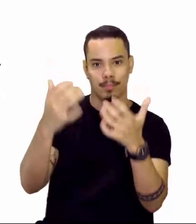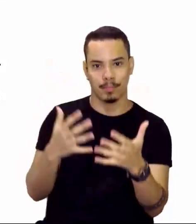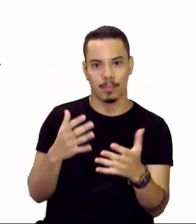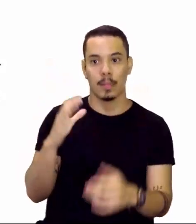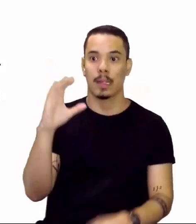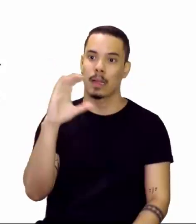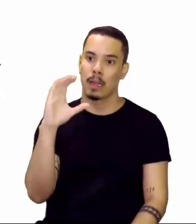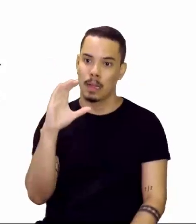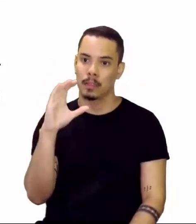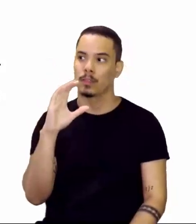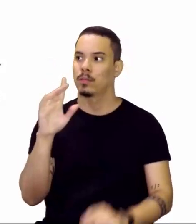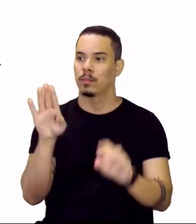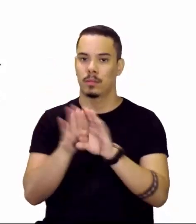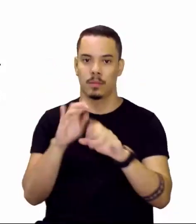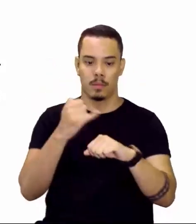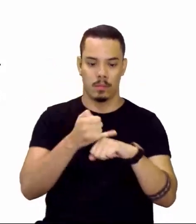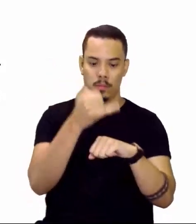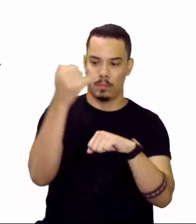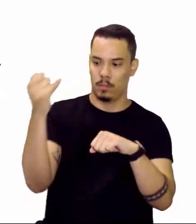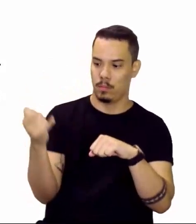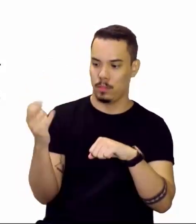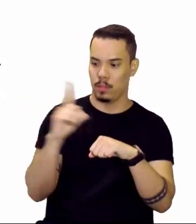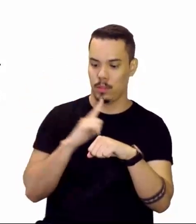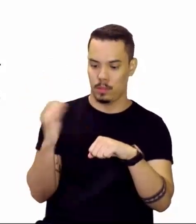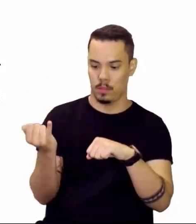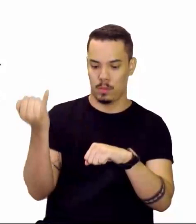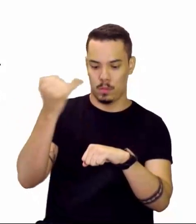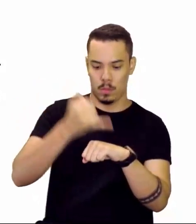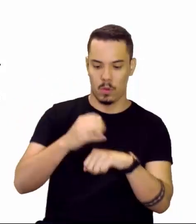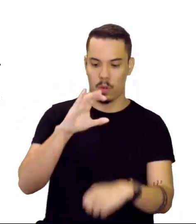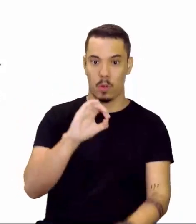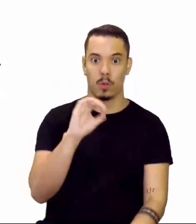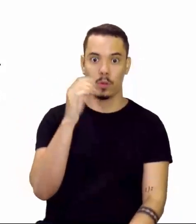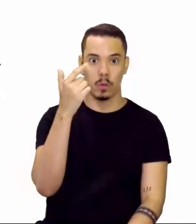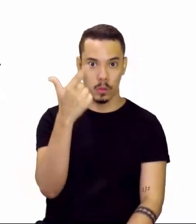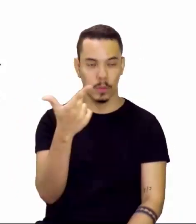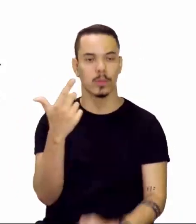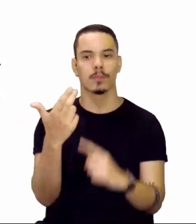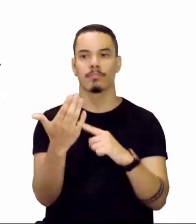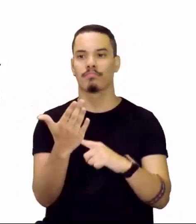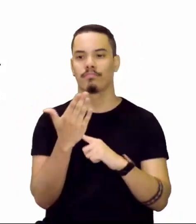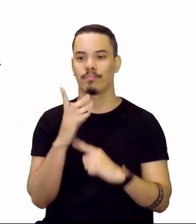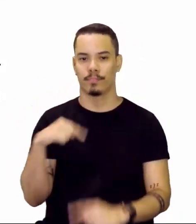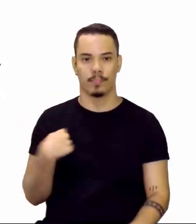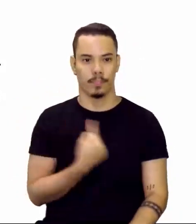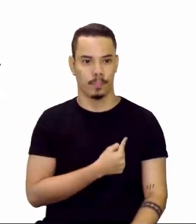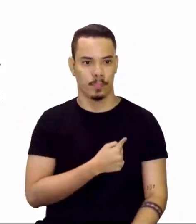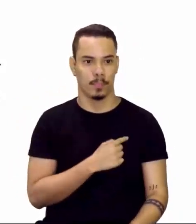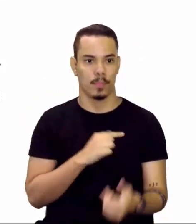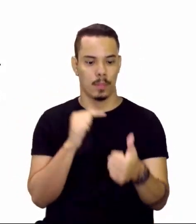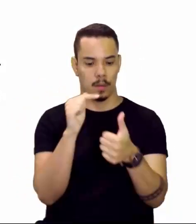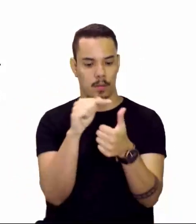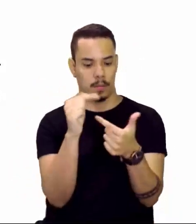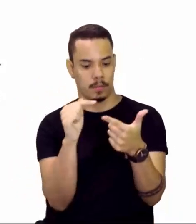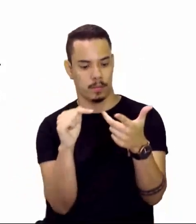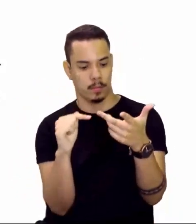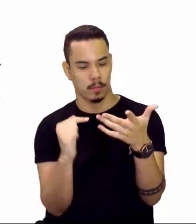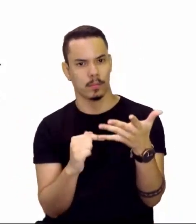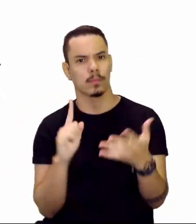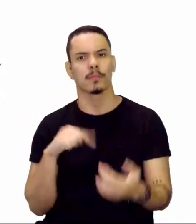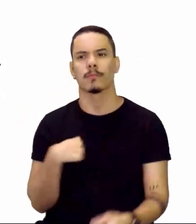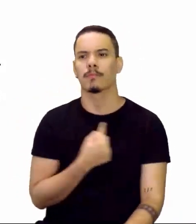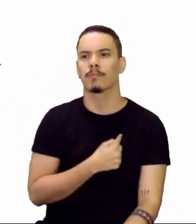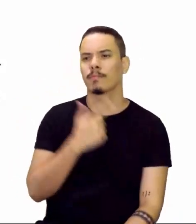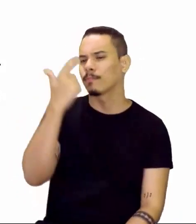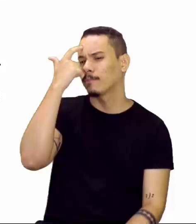e nós temos um ânion oxigênio. E aí, ele traz para a gente 5 alternativas para a